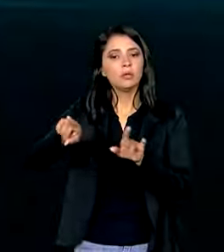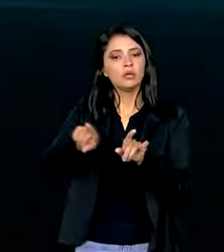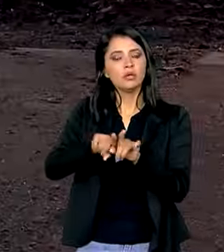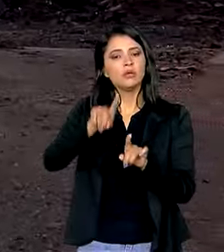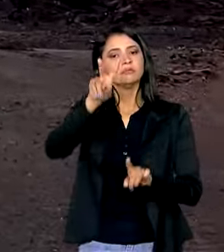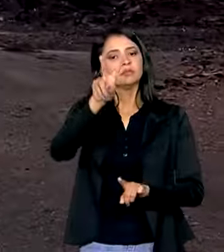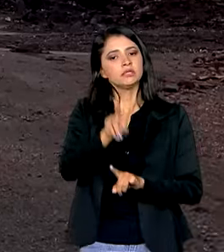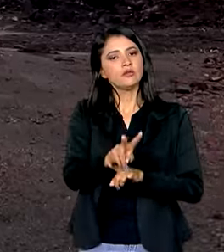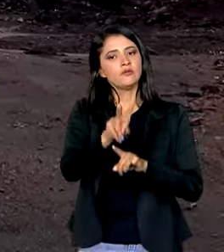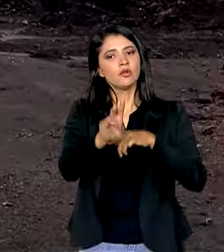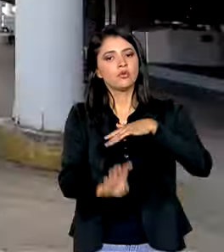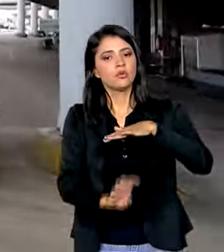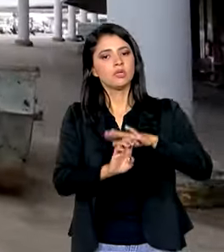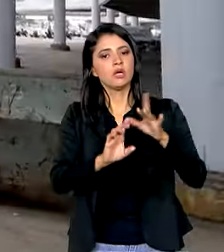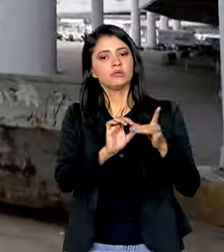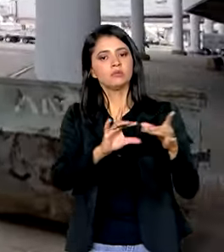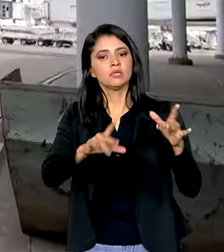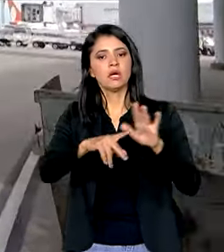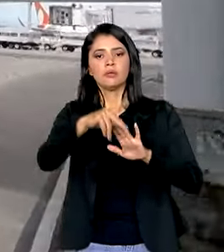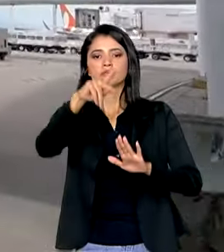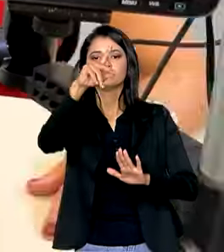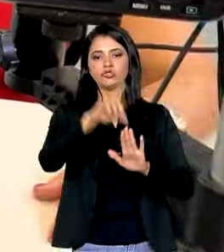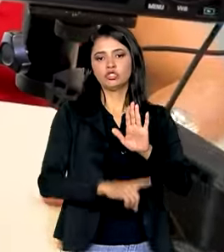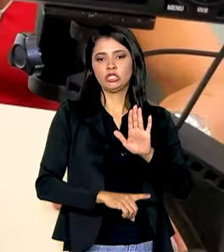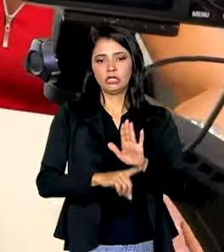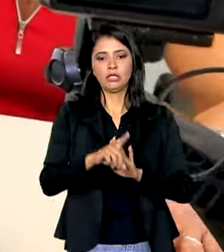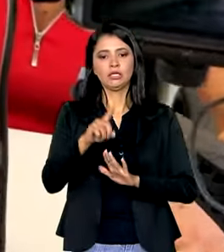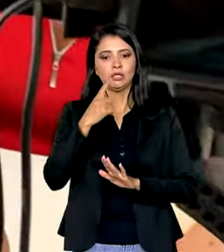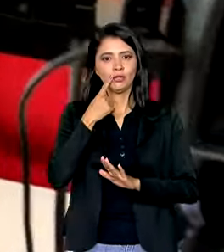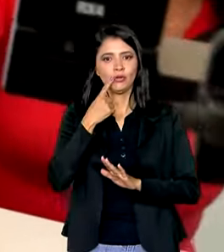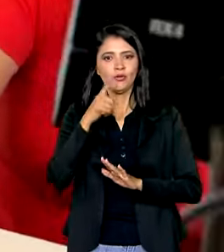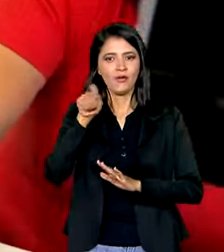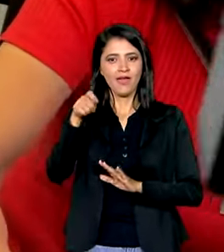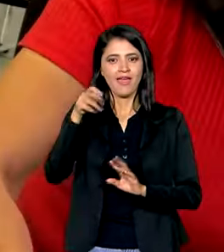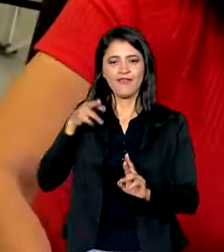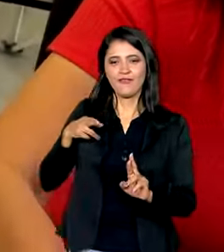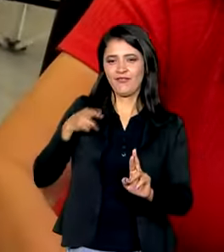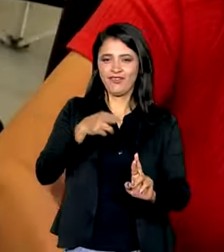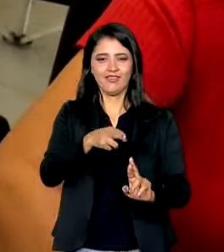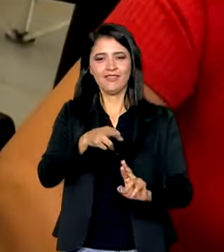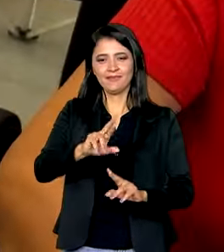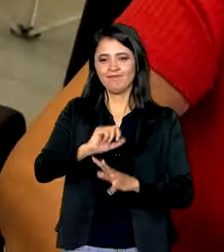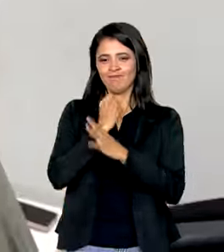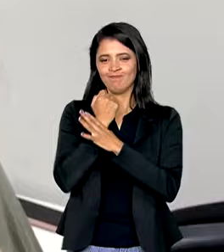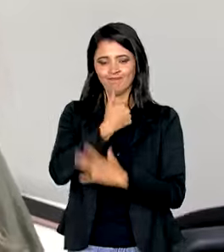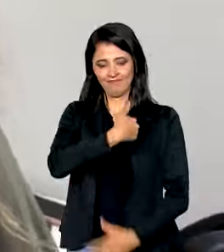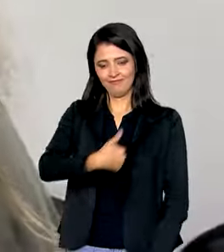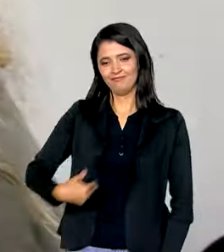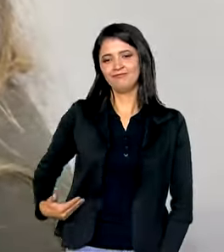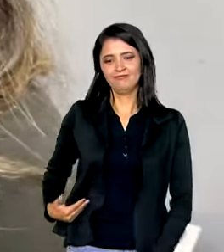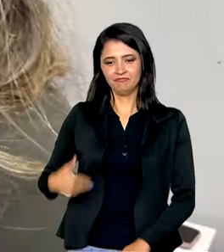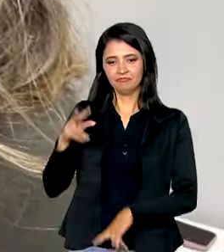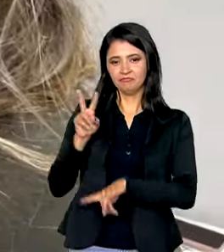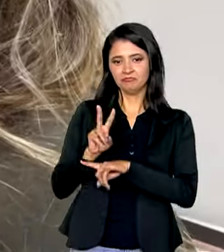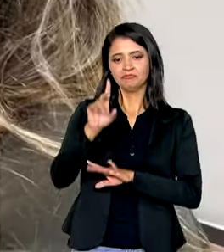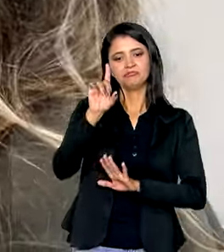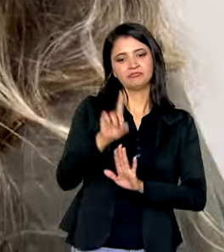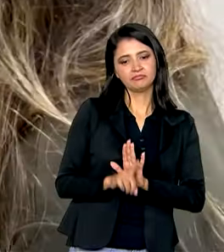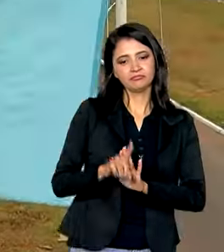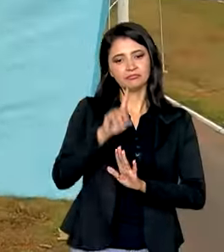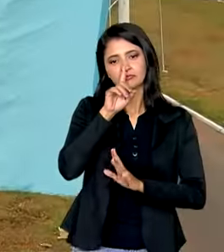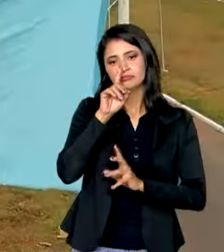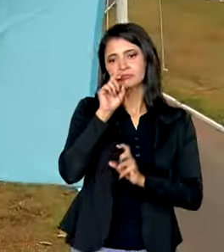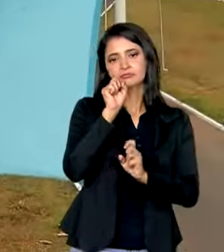preservando o Estado Democrático de Direito. Ser referência em segurança pública, preservando direitos e